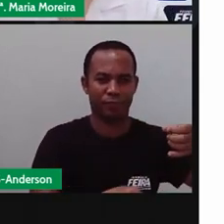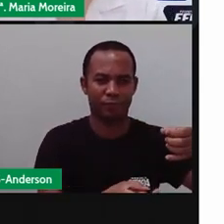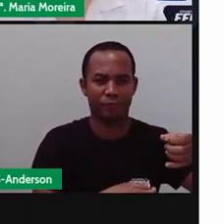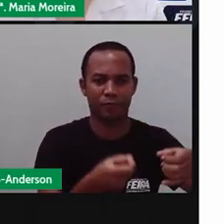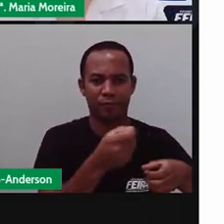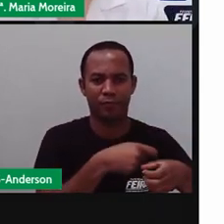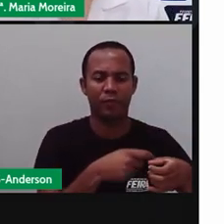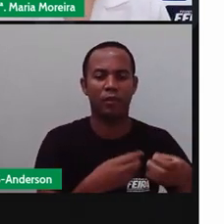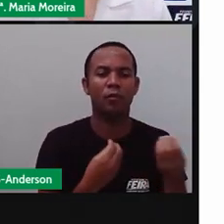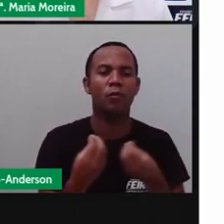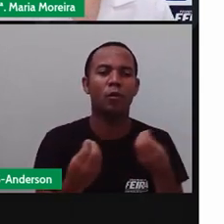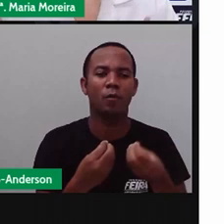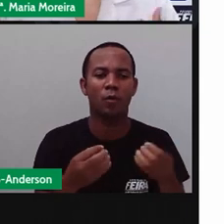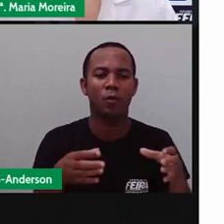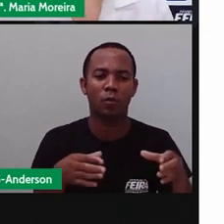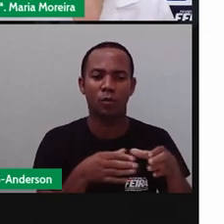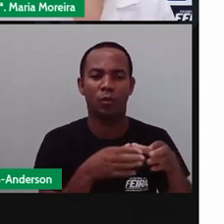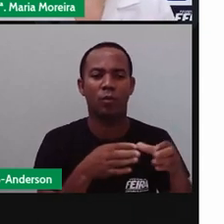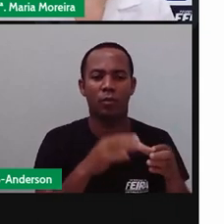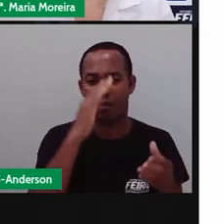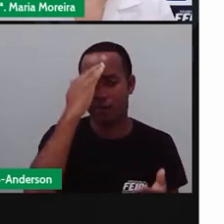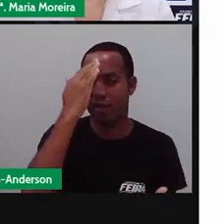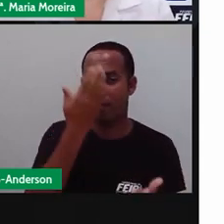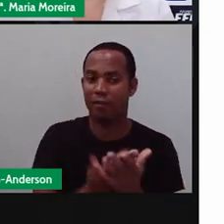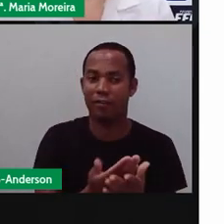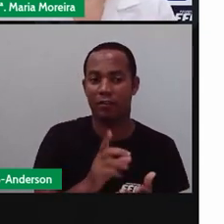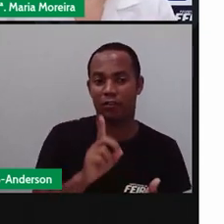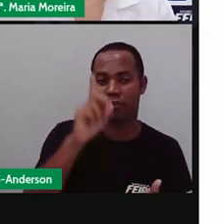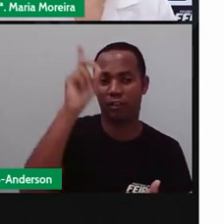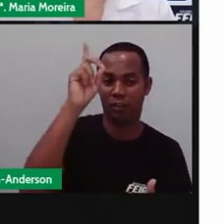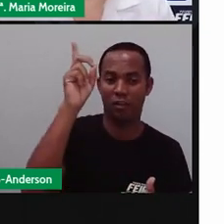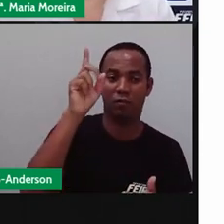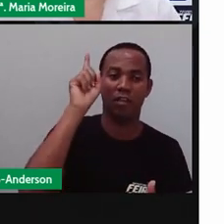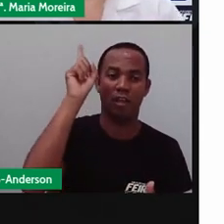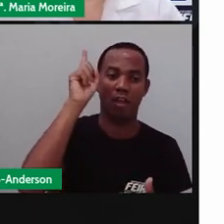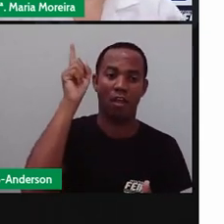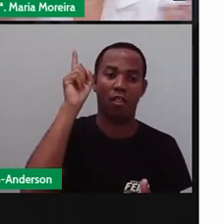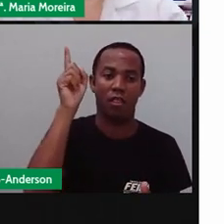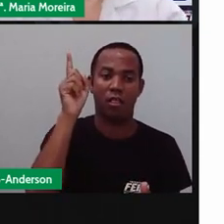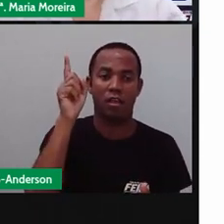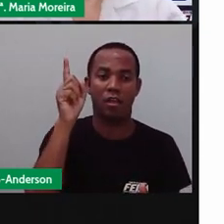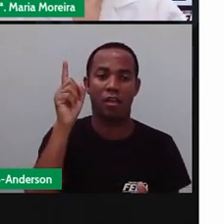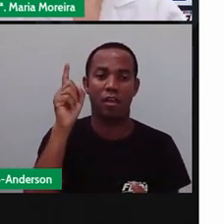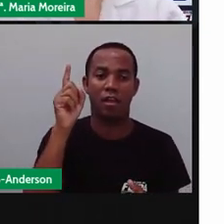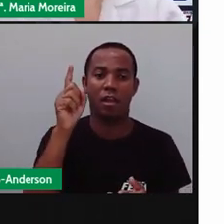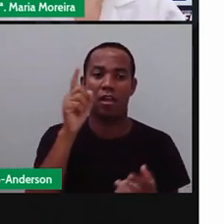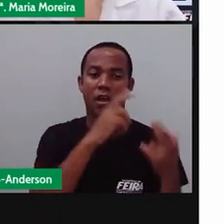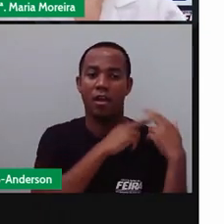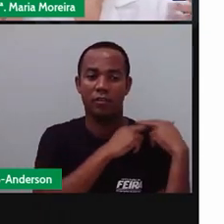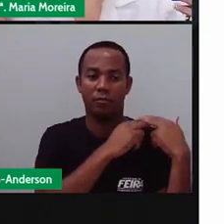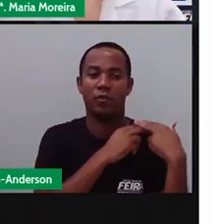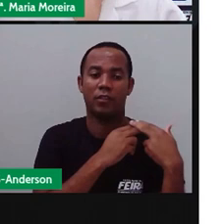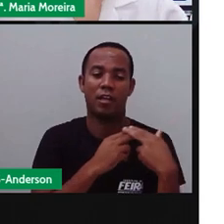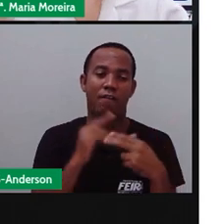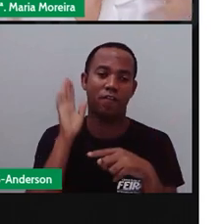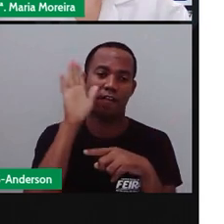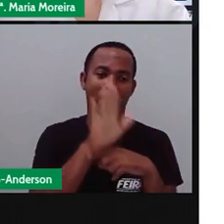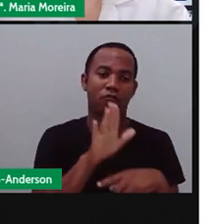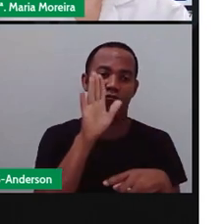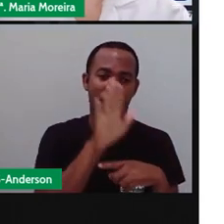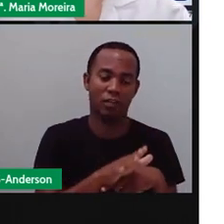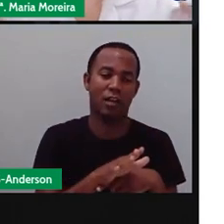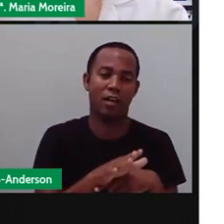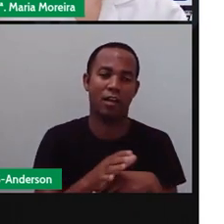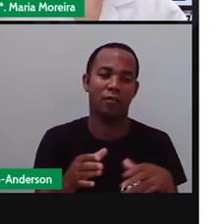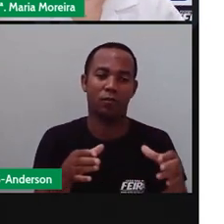acredita em Deus e acredita que Ele é o responsável, por quê? prover esse alimento por garantir que esse alimento... Que é a boa